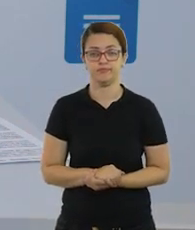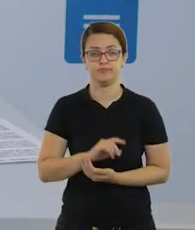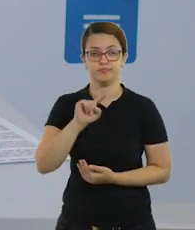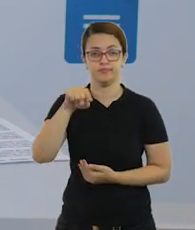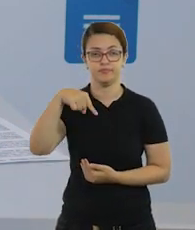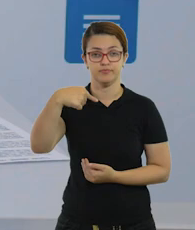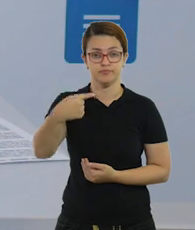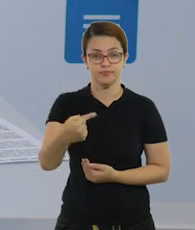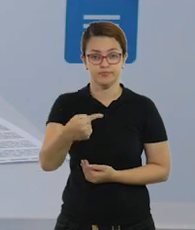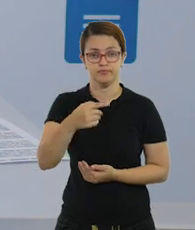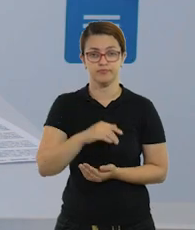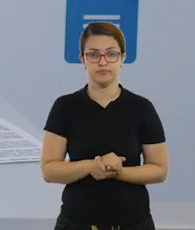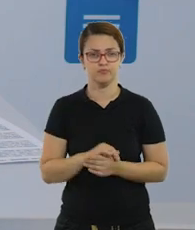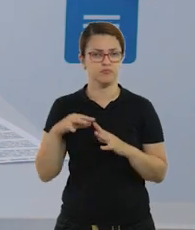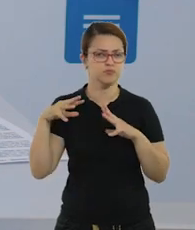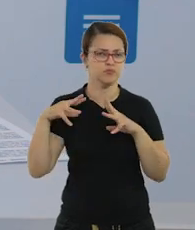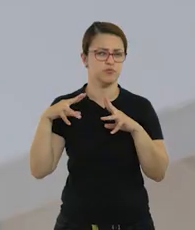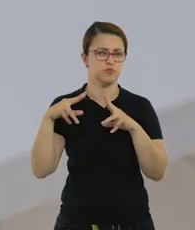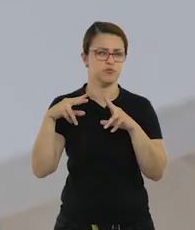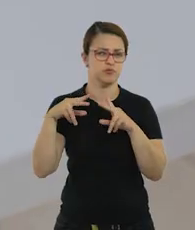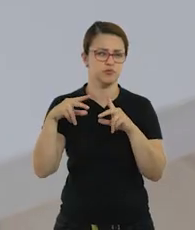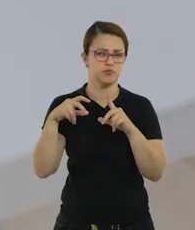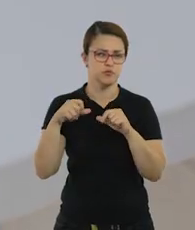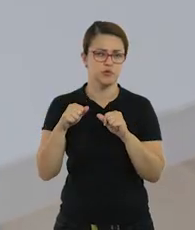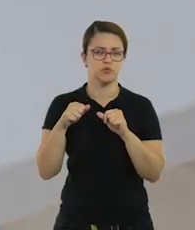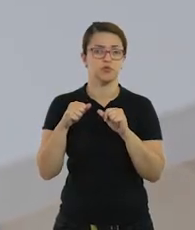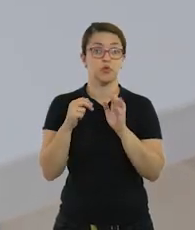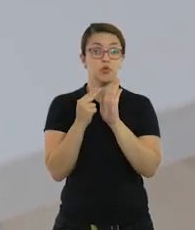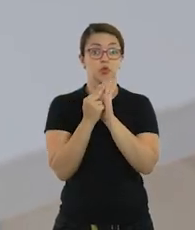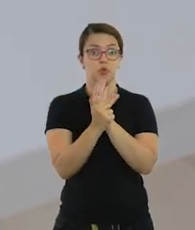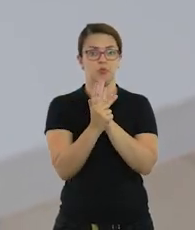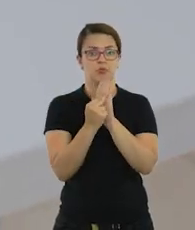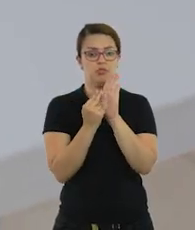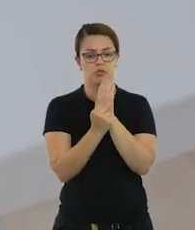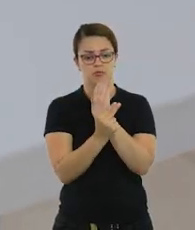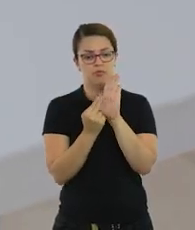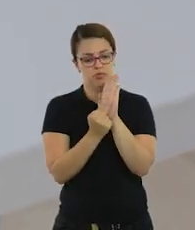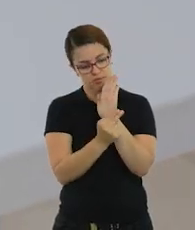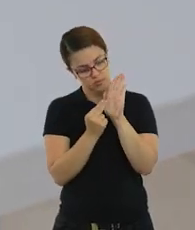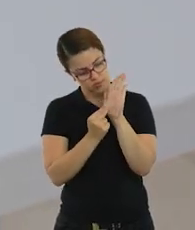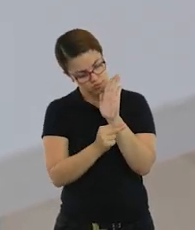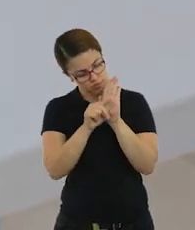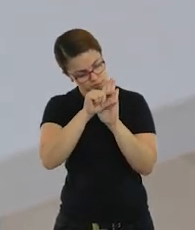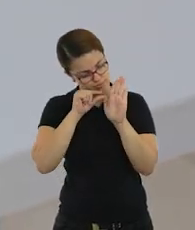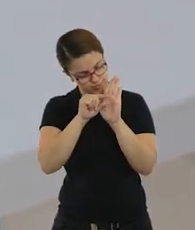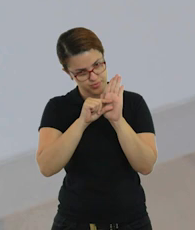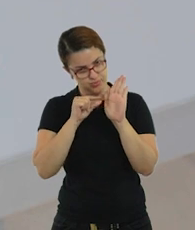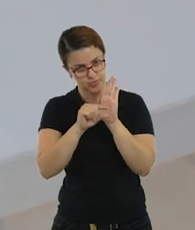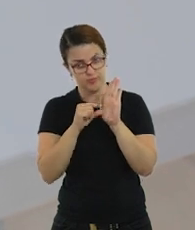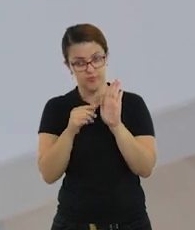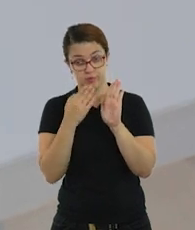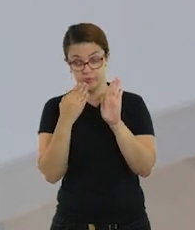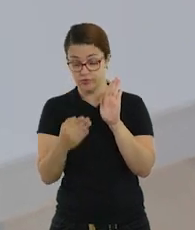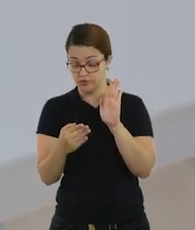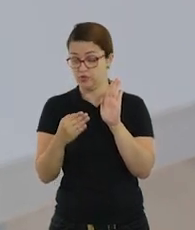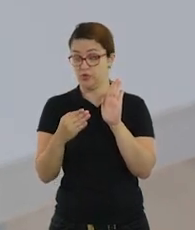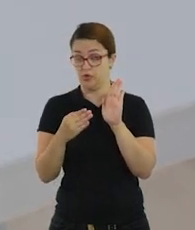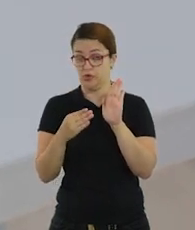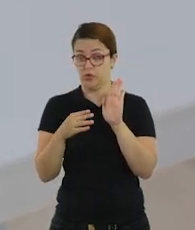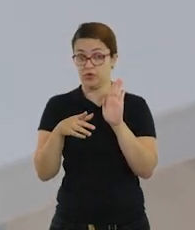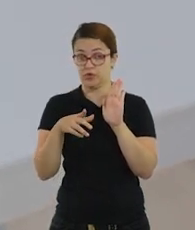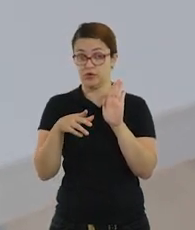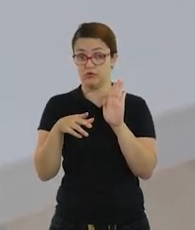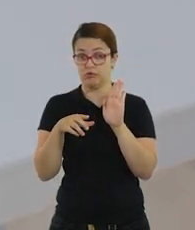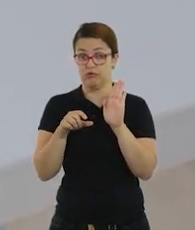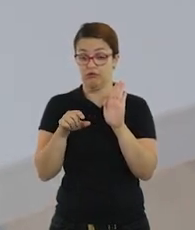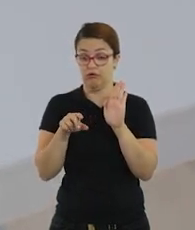Depois de colocar todos esses nomes para a criança, vocês vão pedir para que a criança retire dessa lista